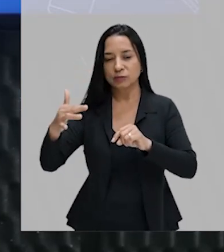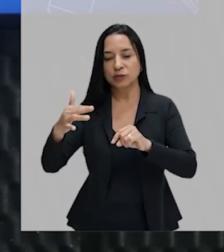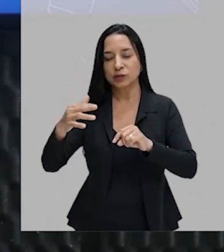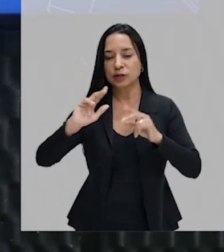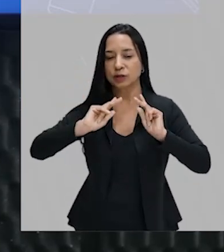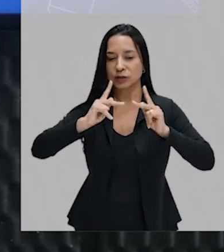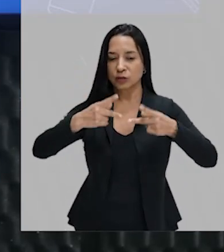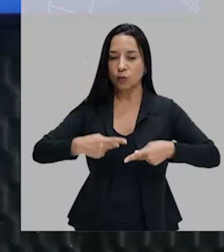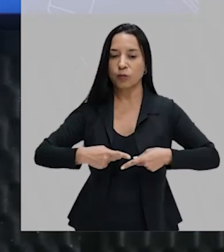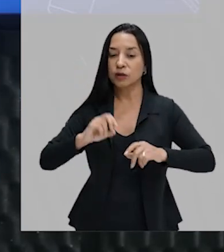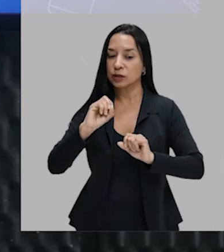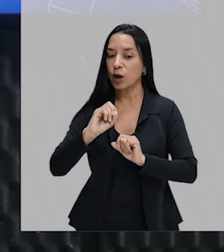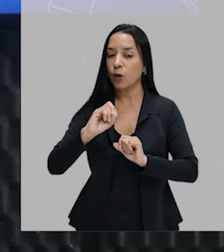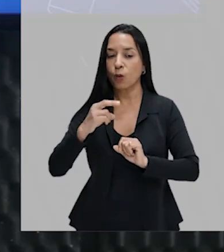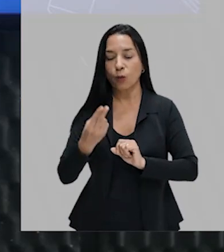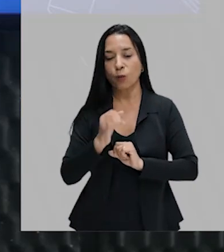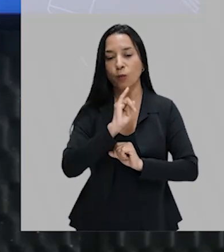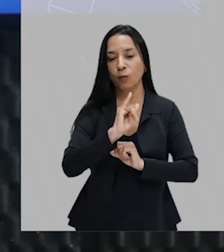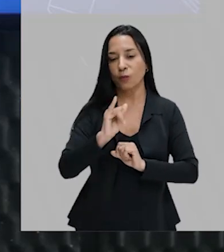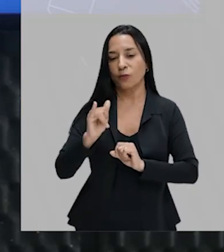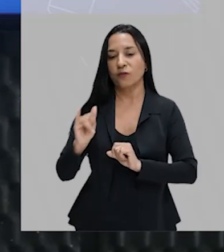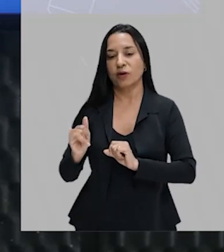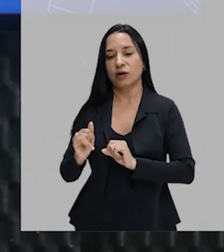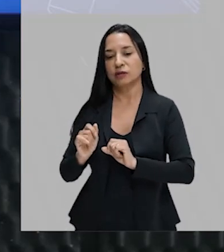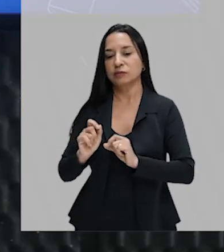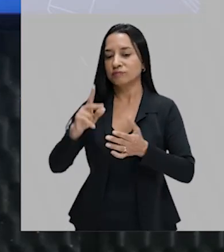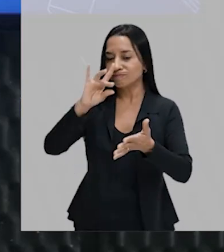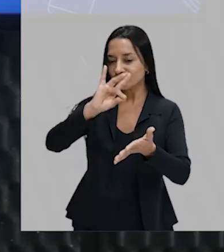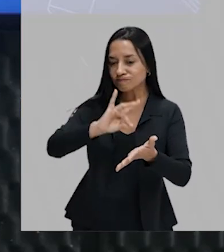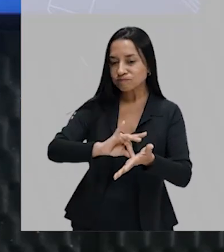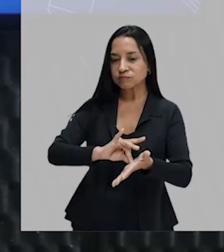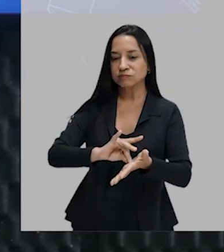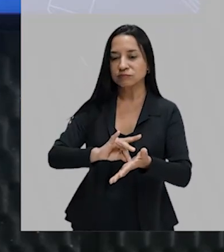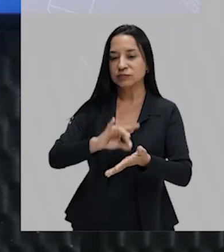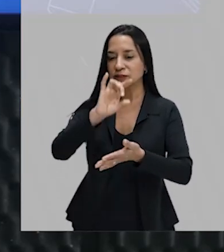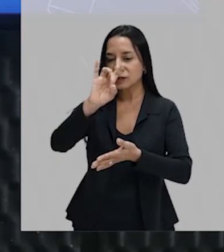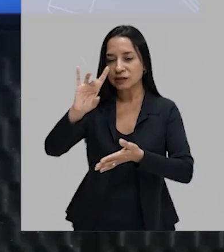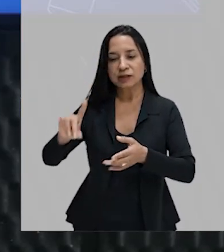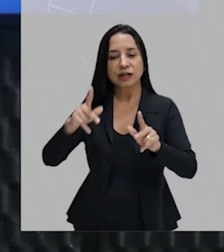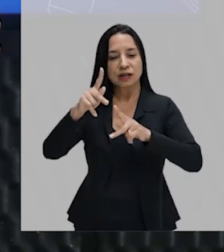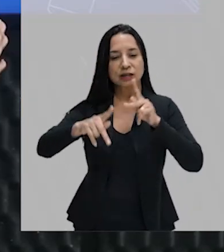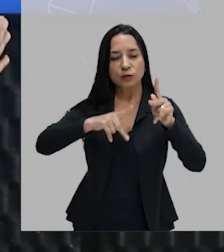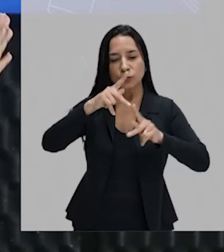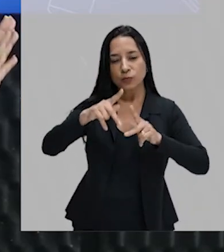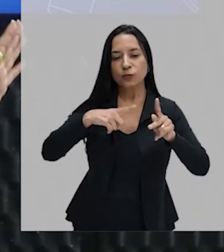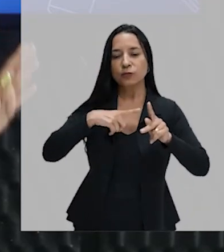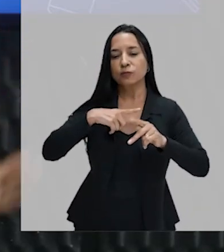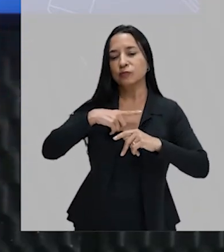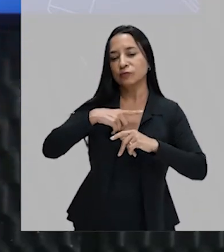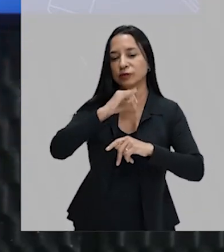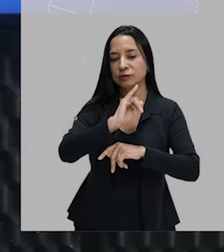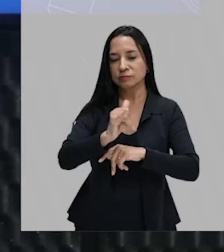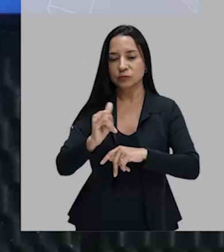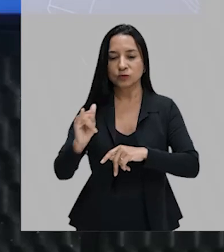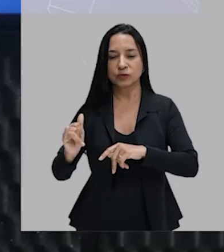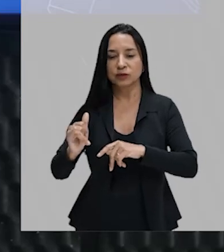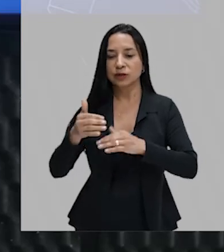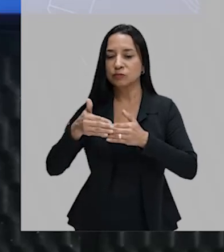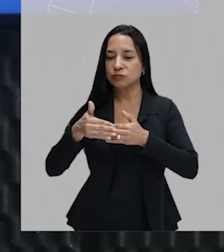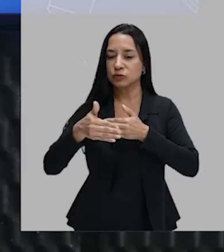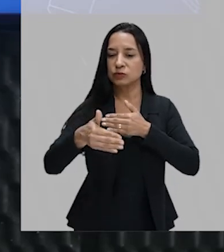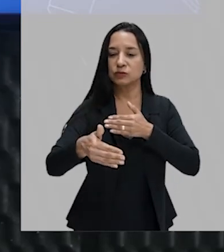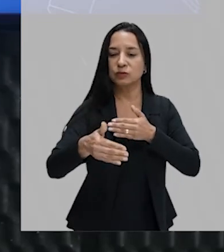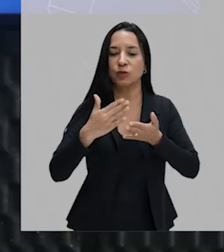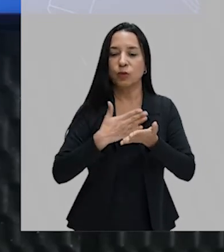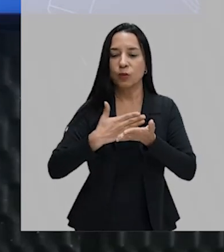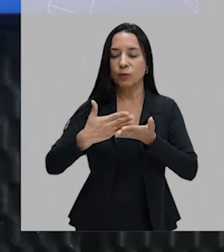obter diversas versões sobre a mesma lenda, sem que houvesse uma errada. Aí eu vou dar uma pausa aqui, e nós vamos